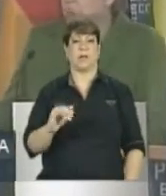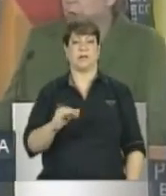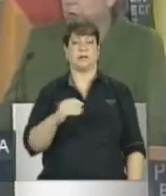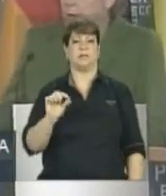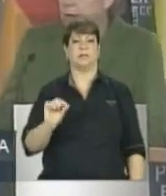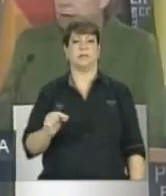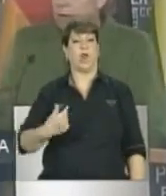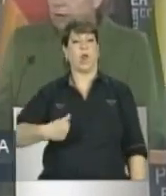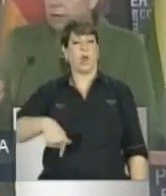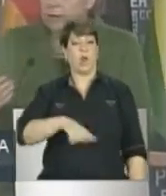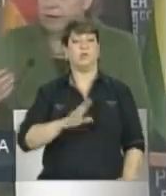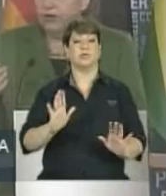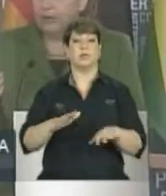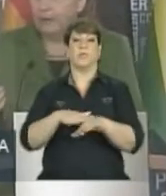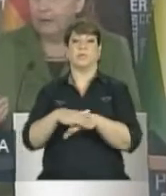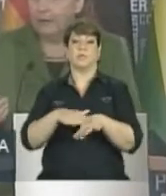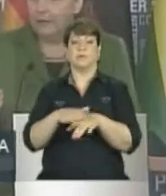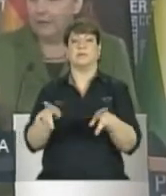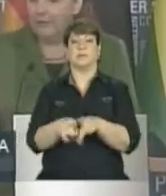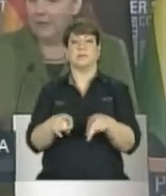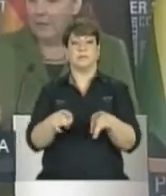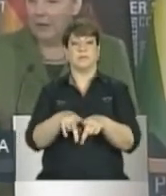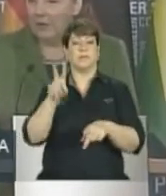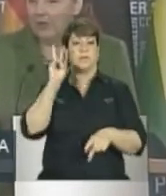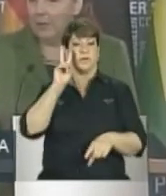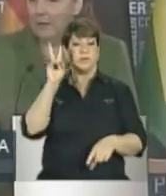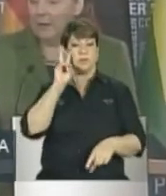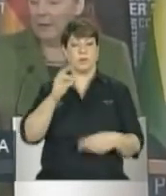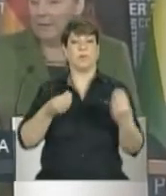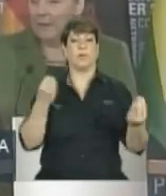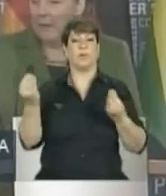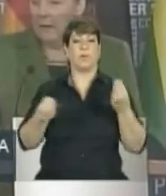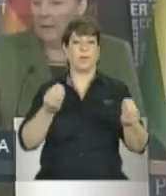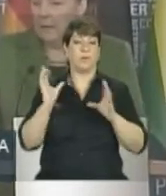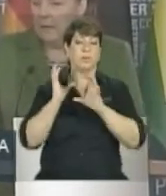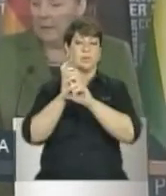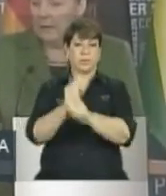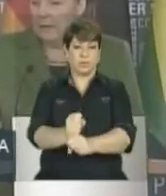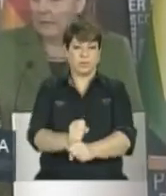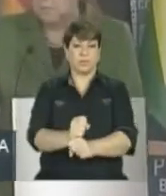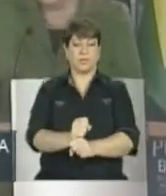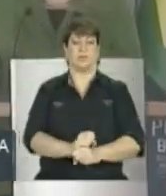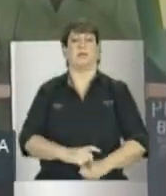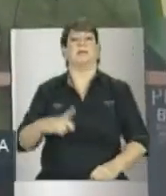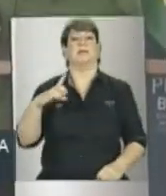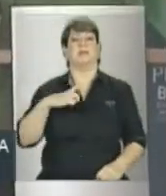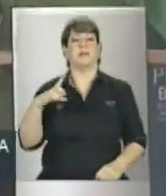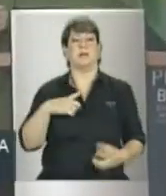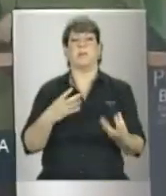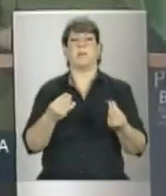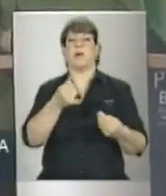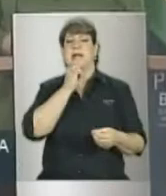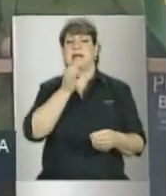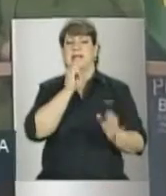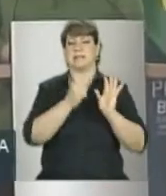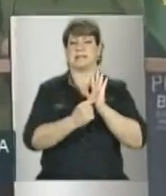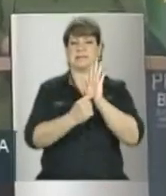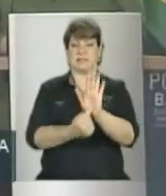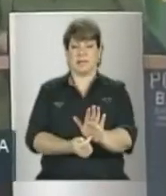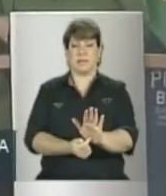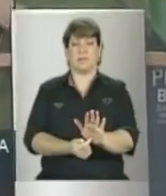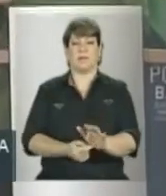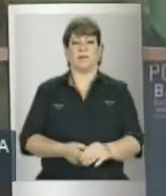Nós falamos também da história, e na história tem muitos exemplos, no